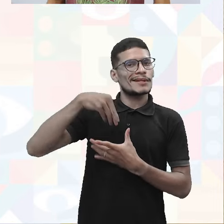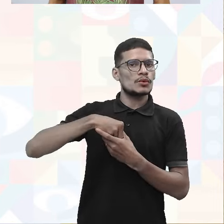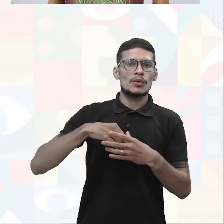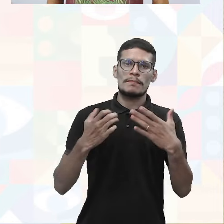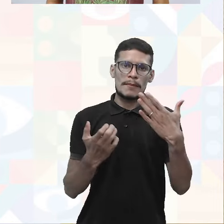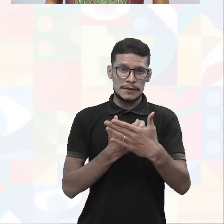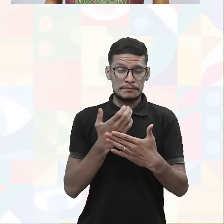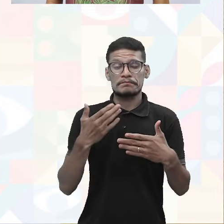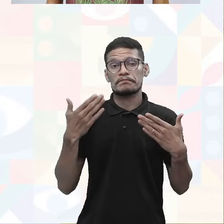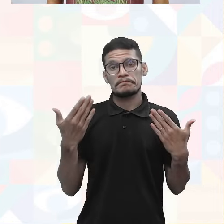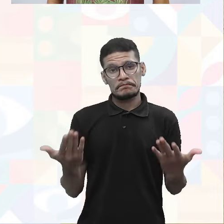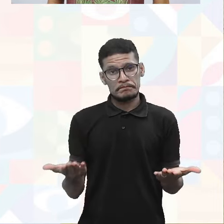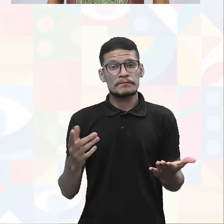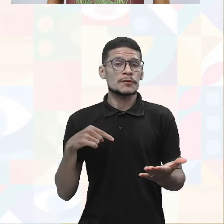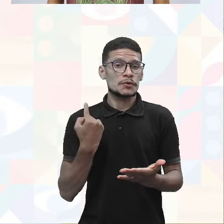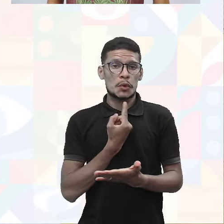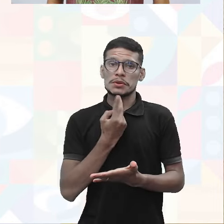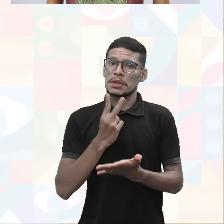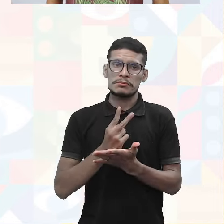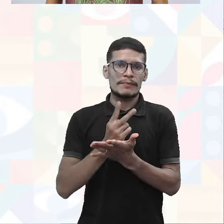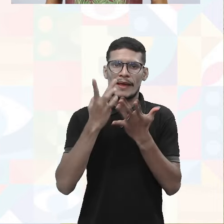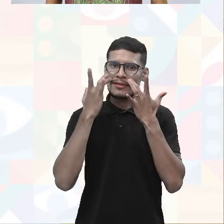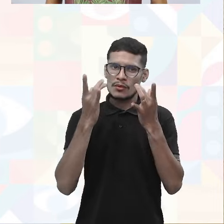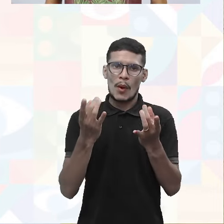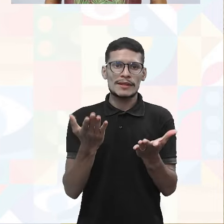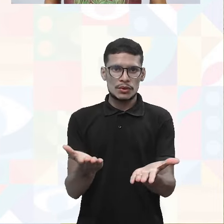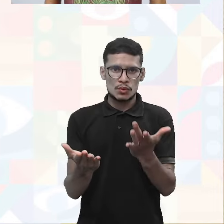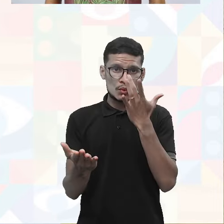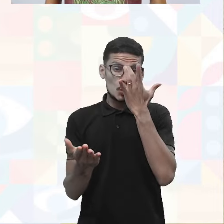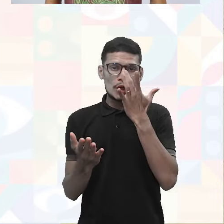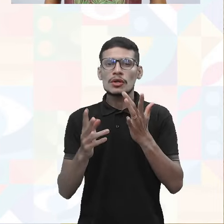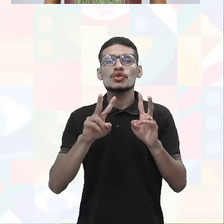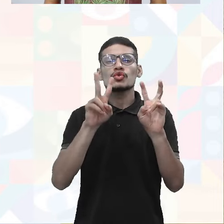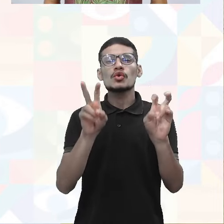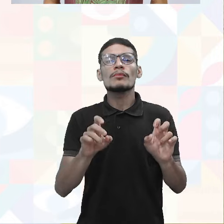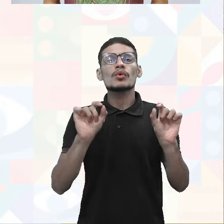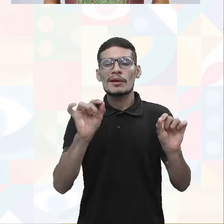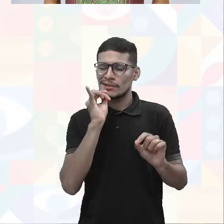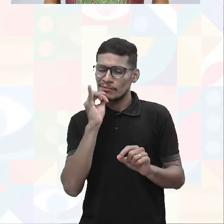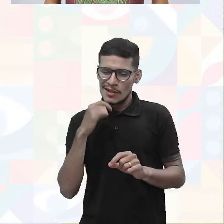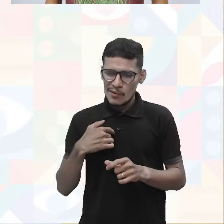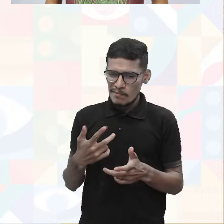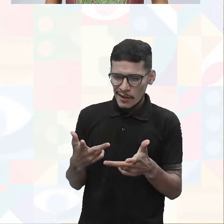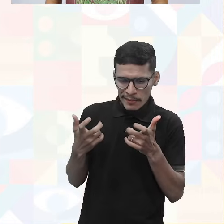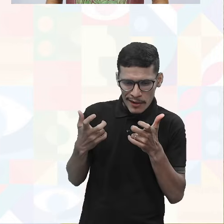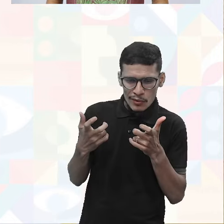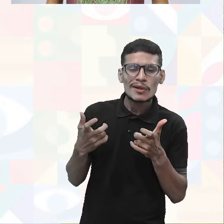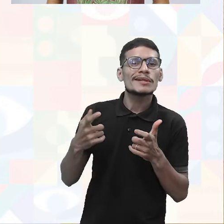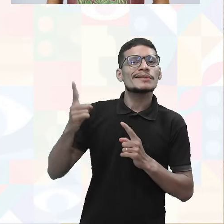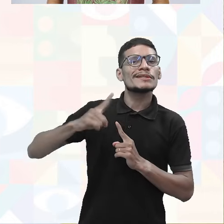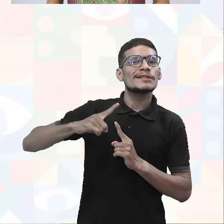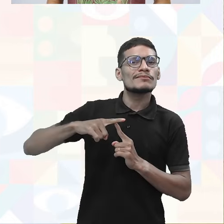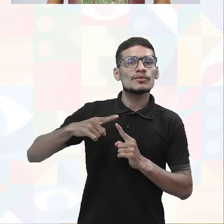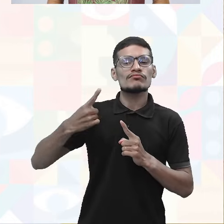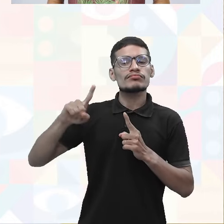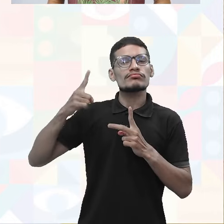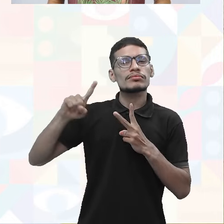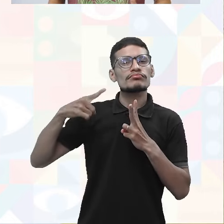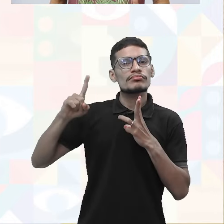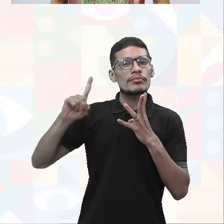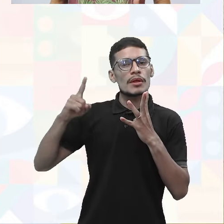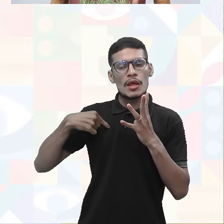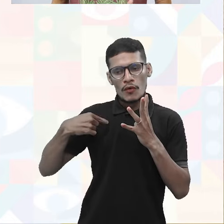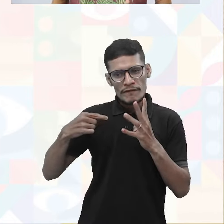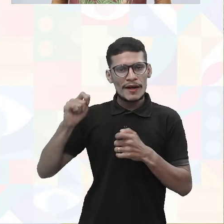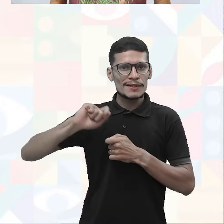Então, a gente tem que sempre ficar atento a isso, sobre essa questão, do que eu vou estar vendo, do tipo de checagem que eu vou estar fazendo, no caso, a extensão